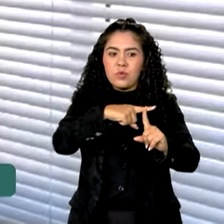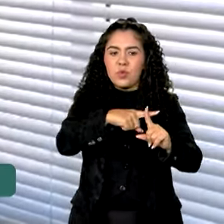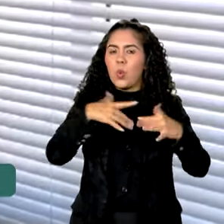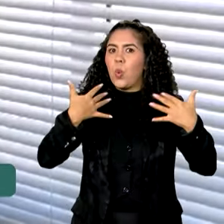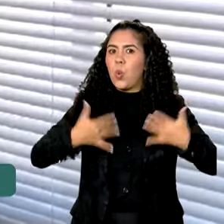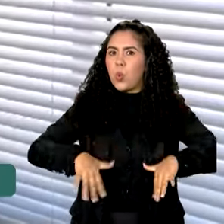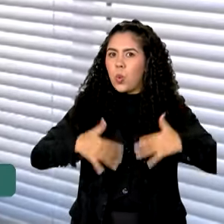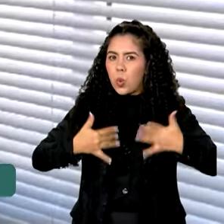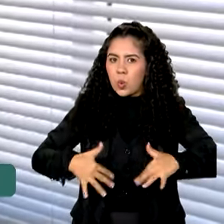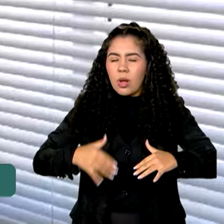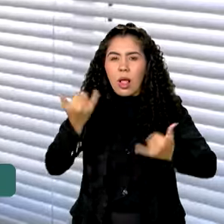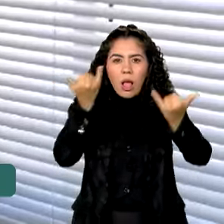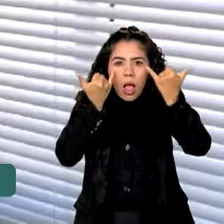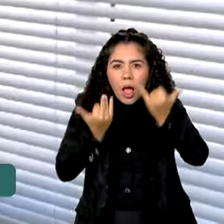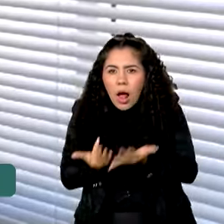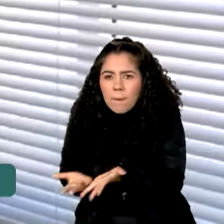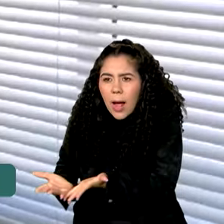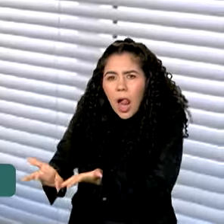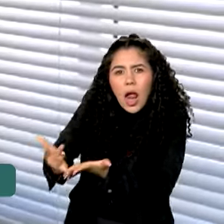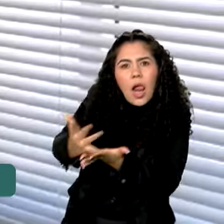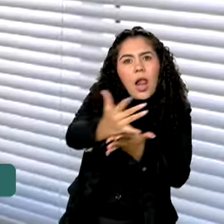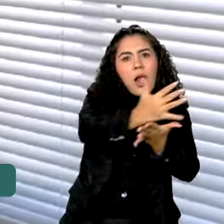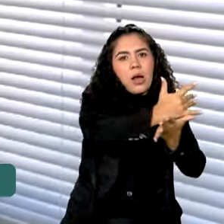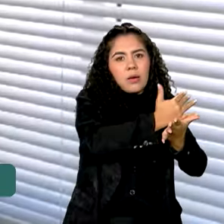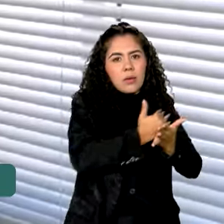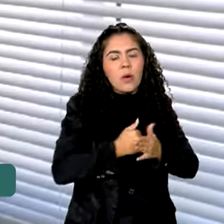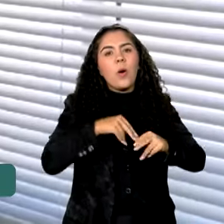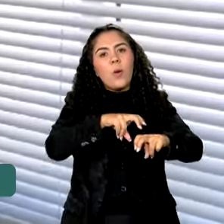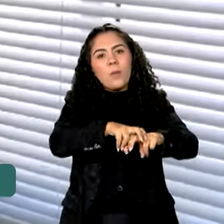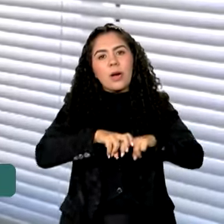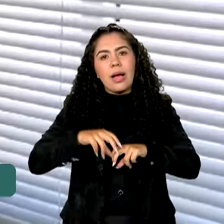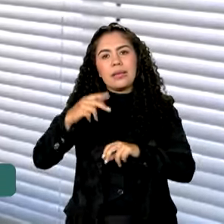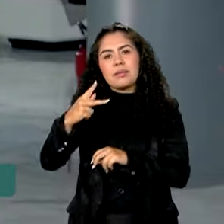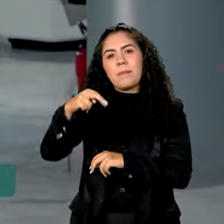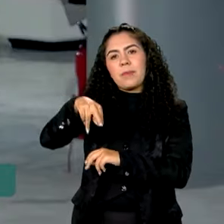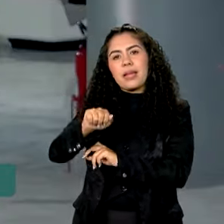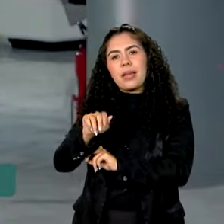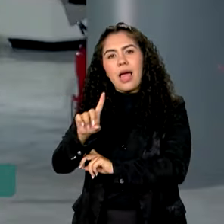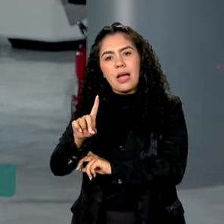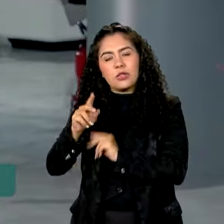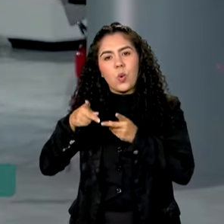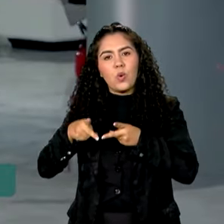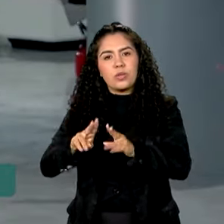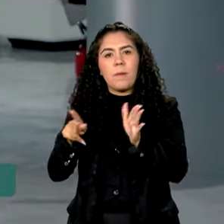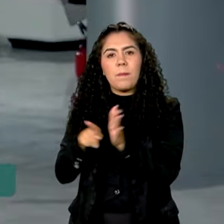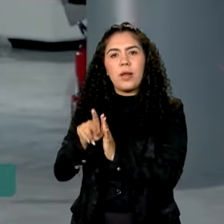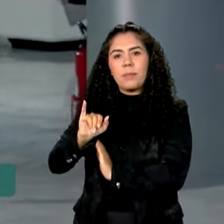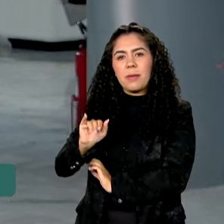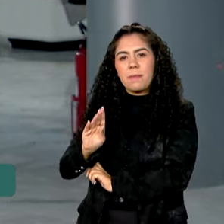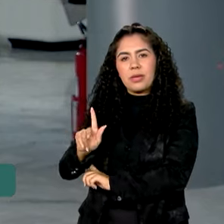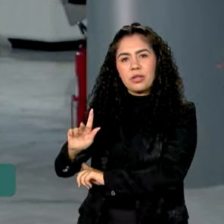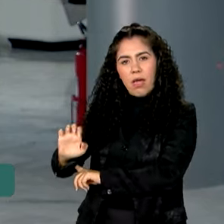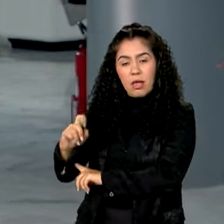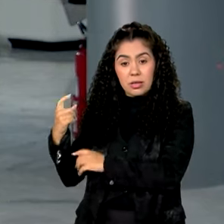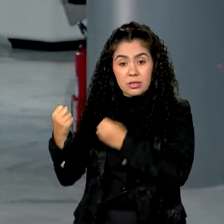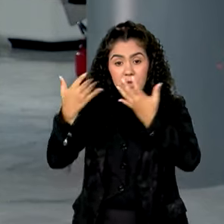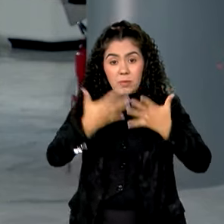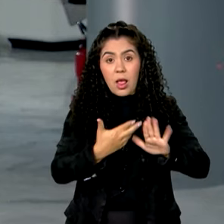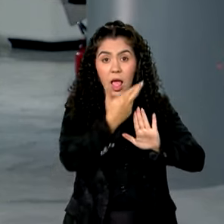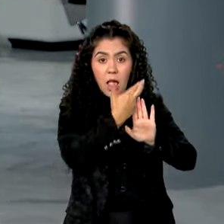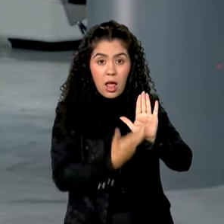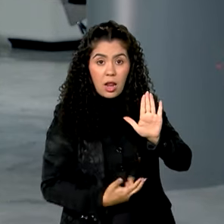Esses dados foram levantados a partir da plenade contínua do IBGE. O relatório da FGV destaca o